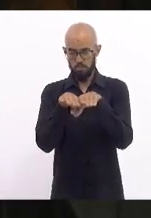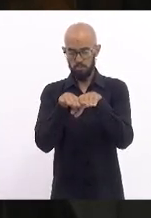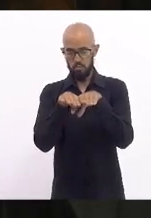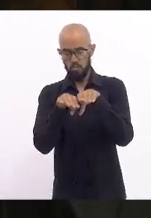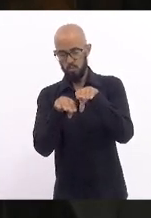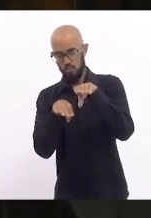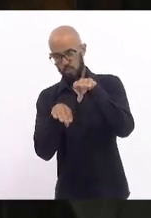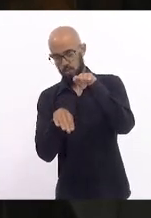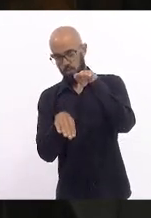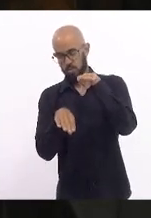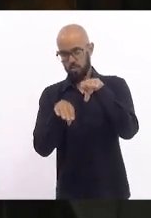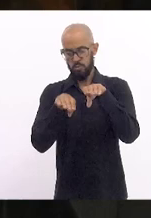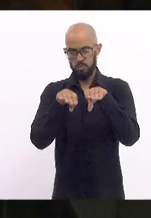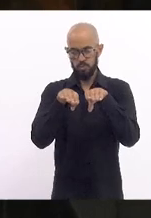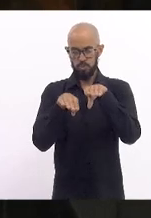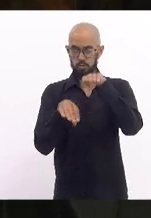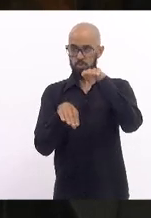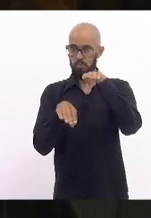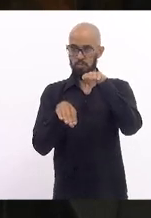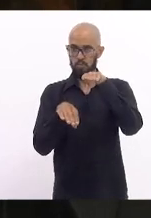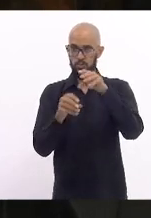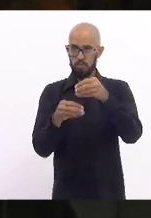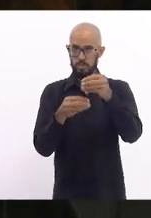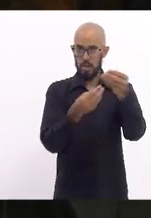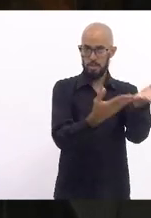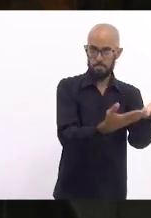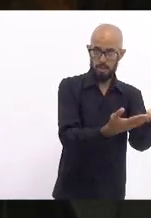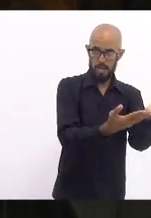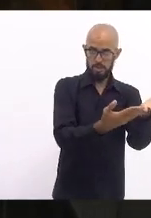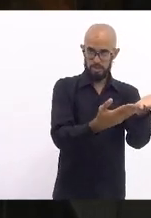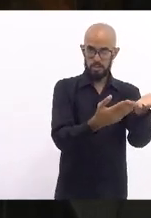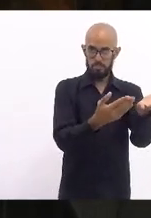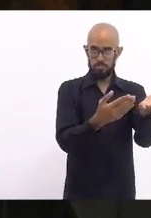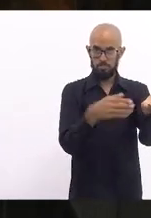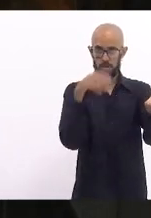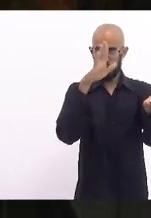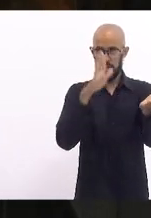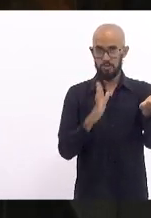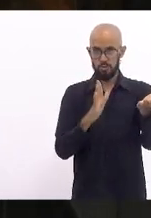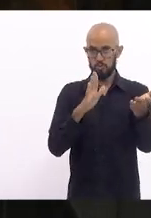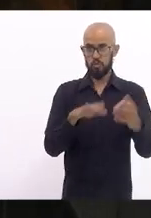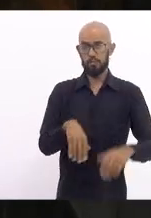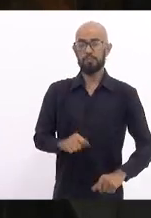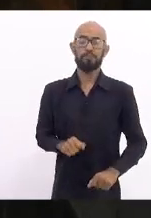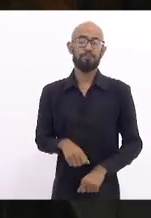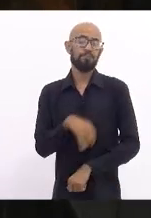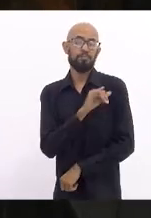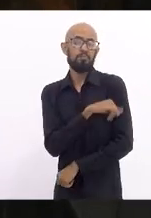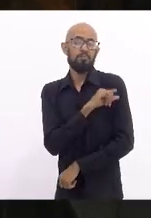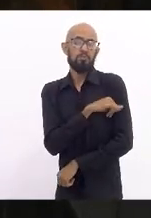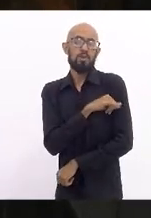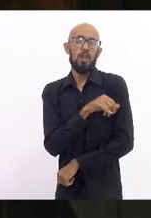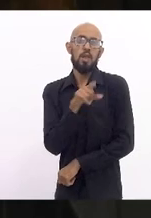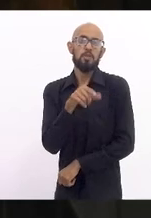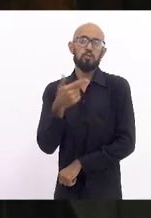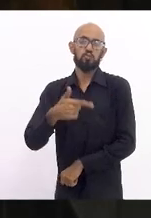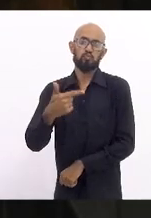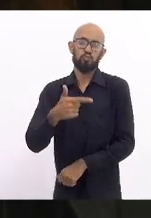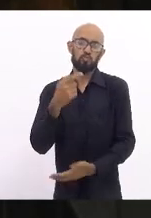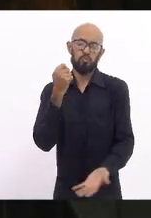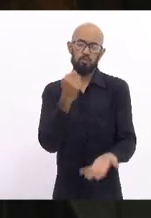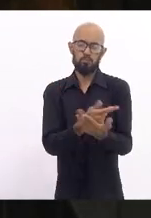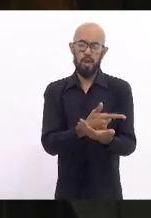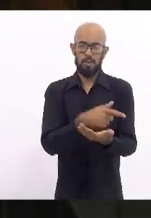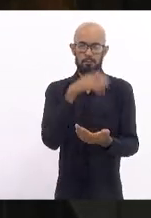repassa para a União. e o Estado do Rio de Janeiro é o segundo que mais repassa para a União depois de São Paulo. Logo,